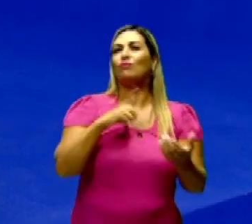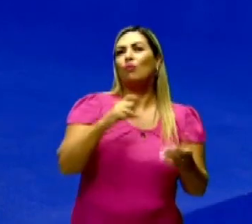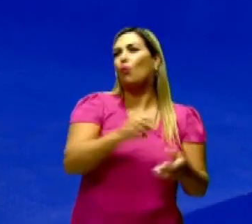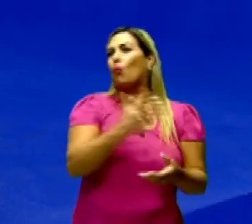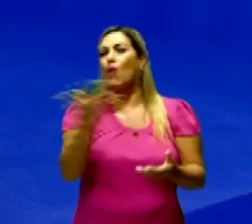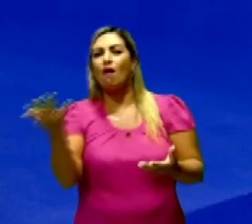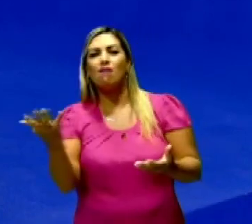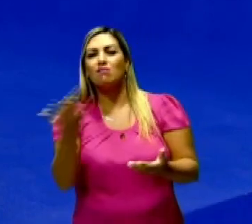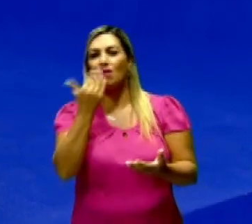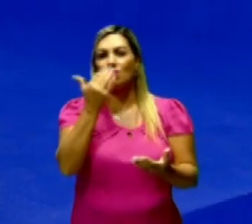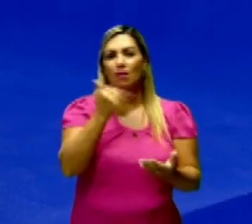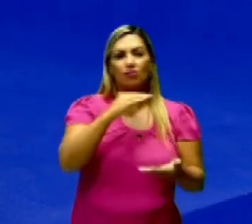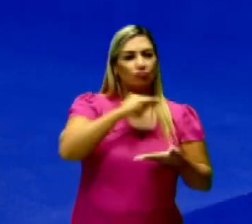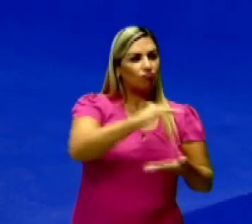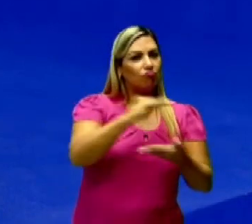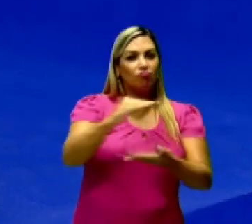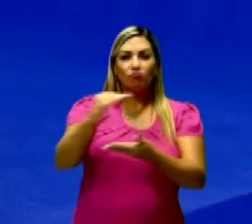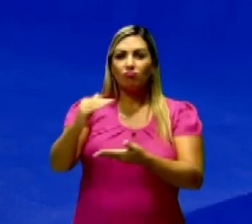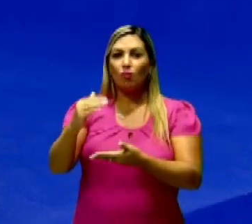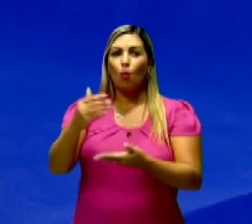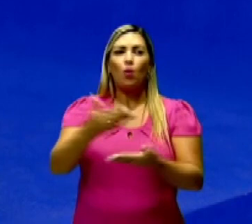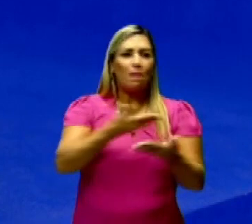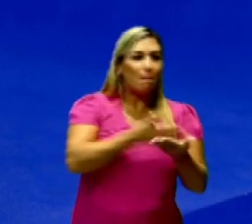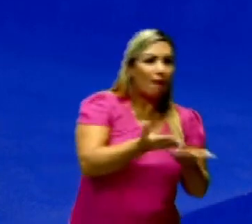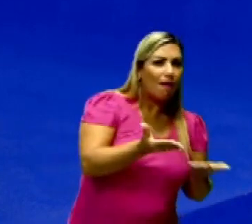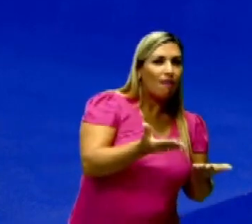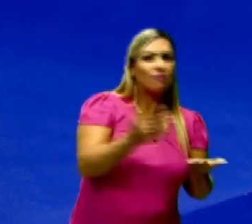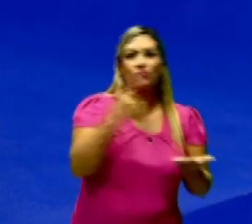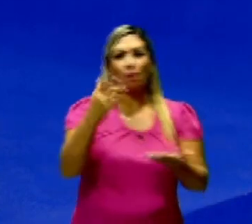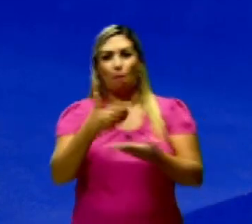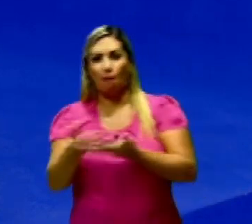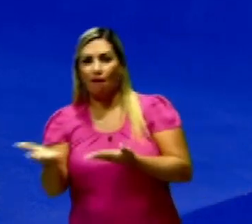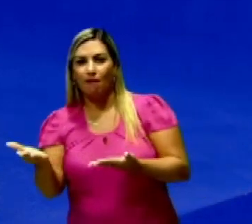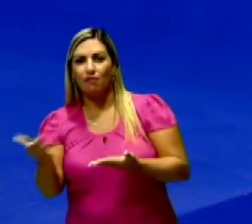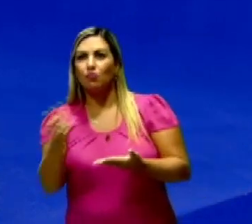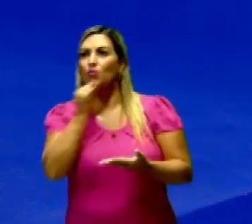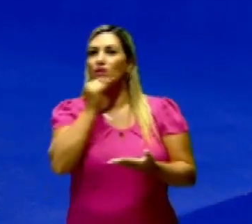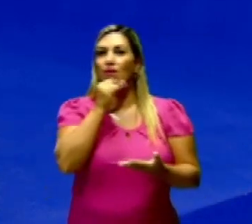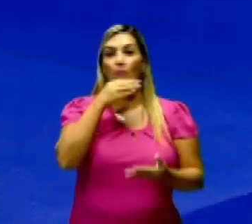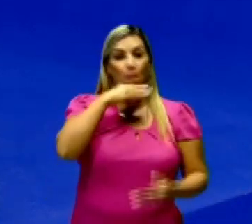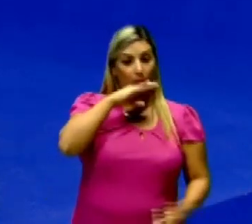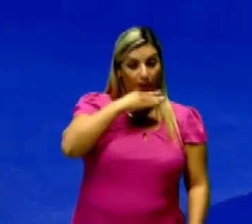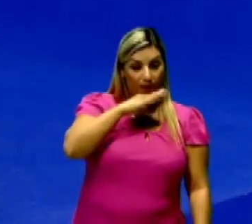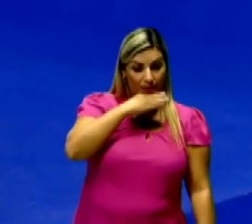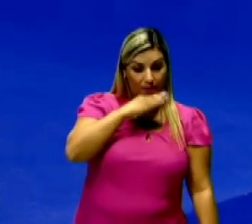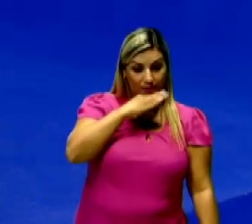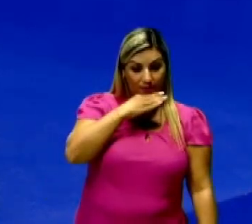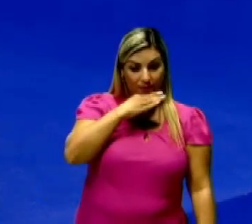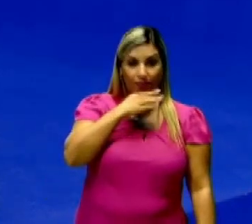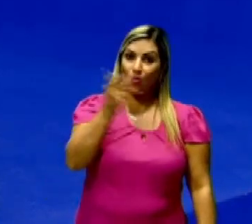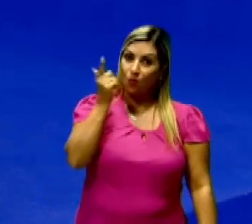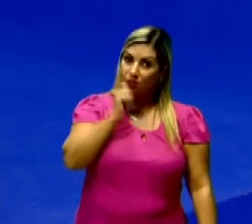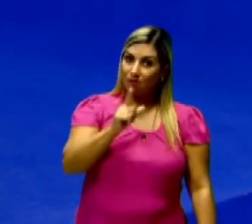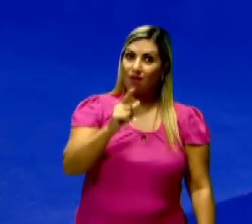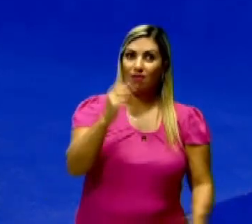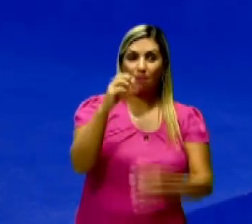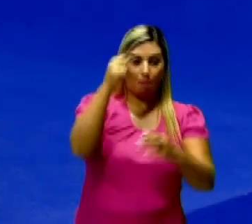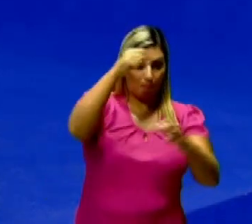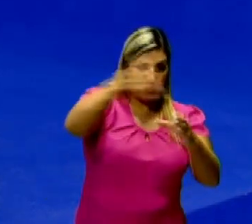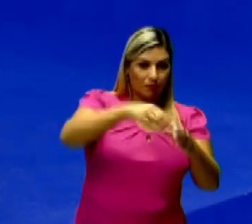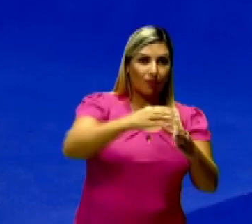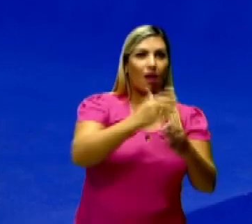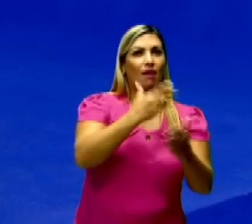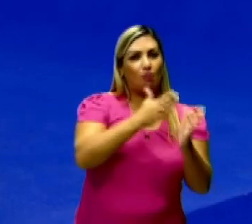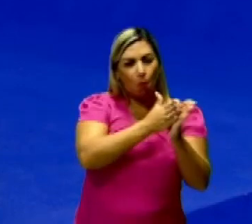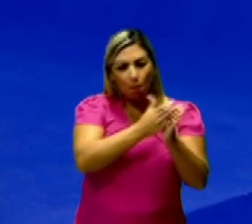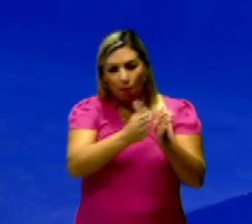produtos que são periódicos, tá? Por exemplo, se você quer comer manga, não é durante o ano inteiro. Você vai ter ali o